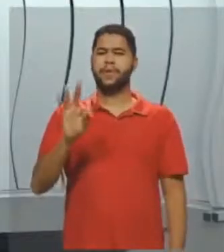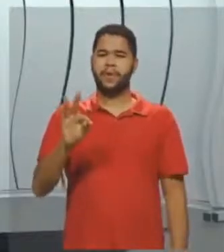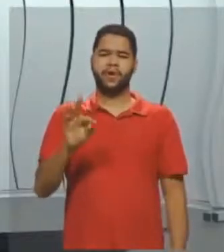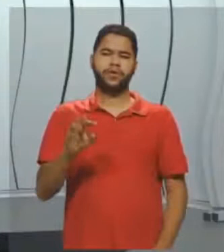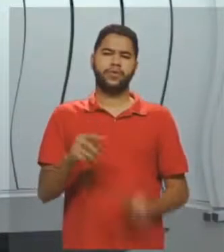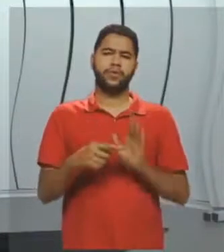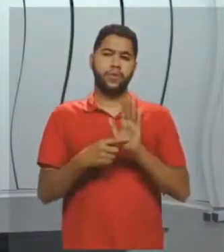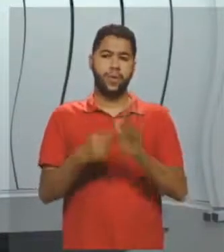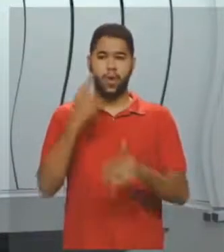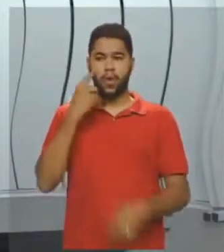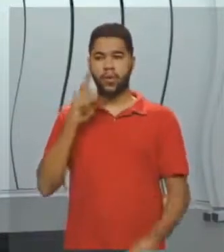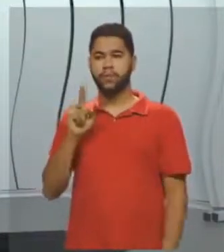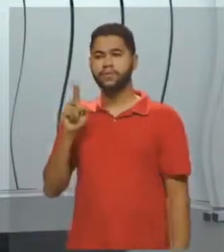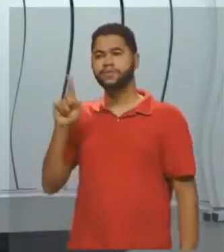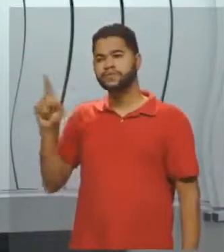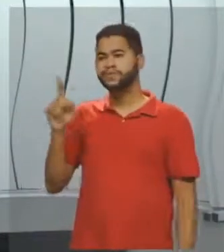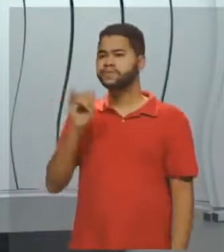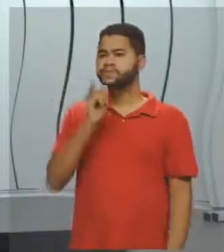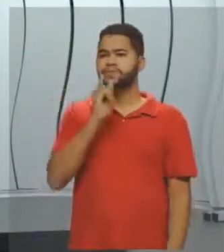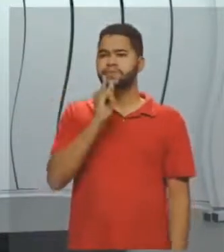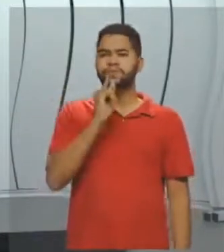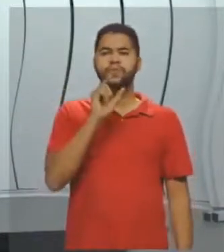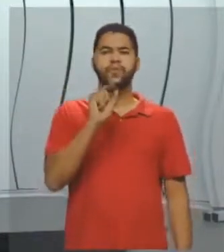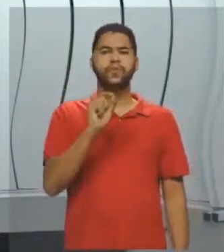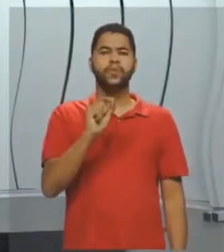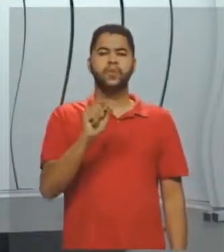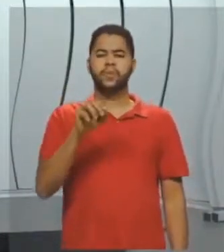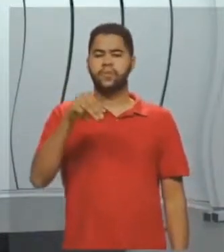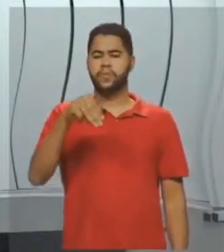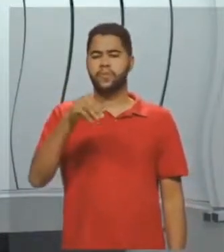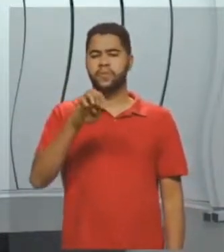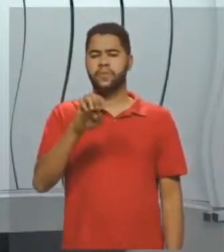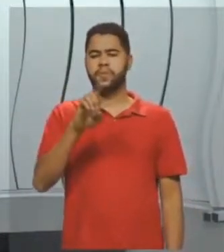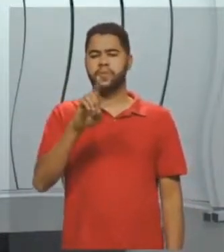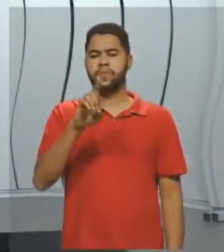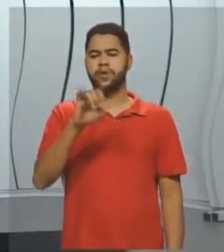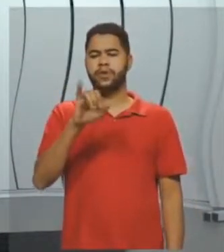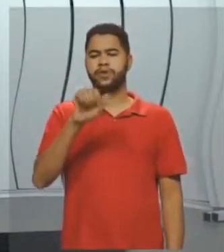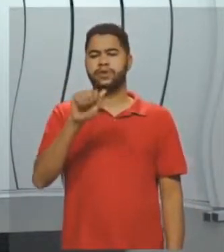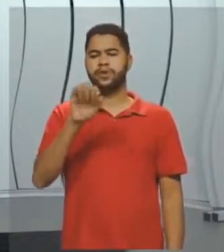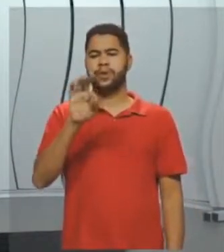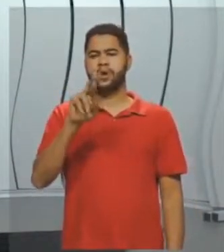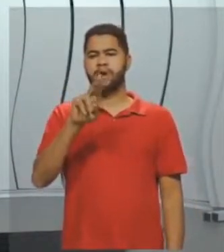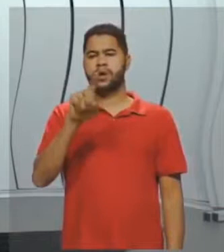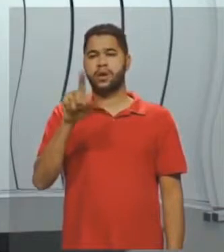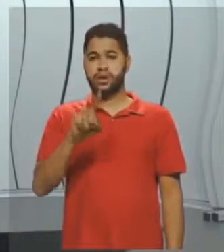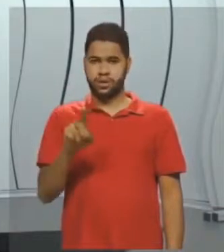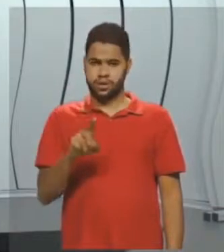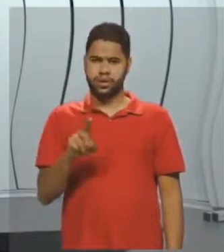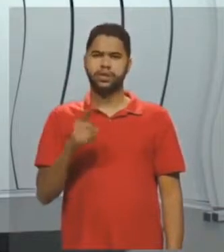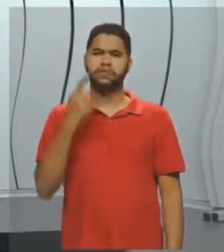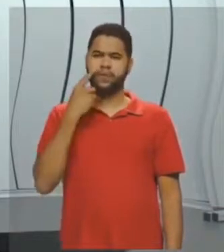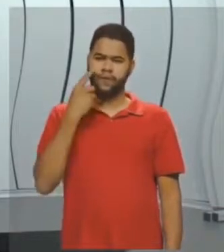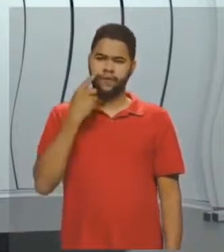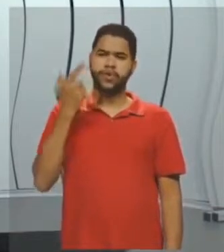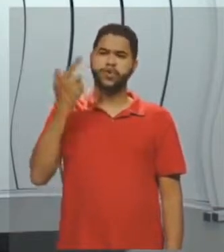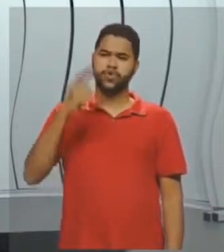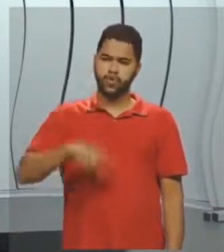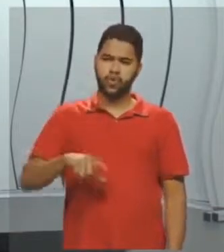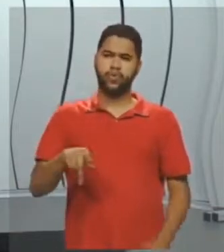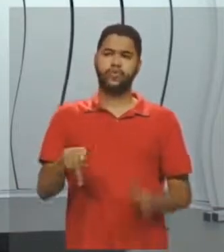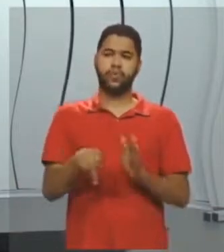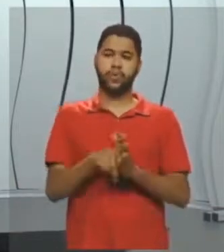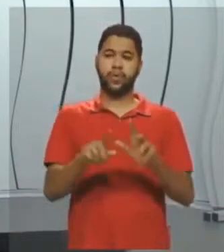Este exemplo aqui é mediatriz de um triângulo, vou estar revendo com vocês de novo, tá?